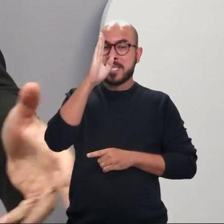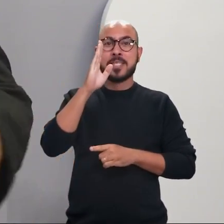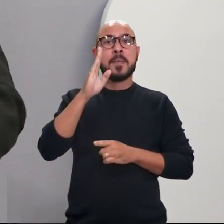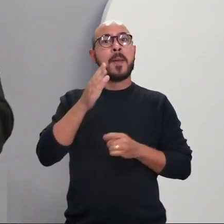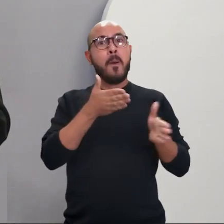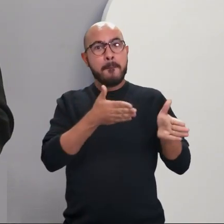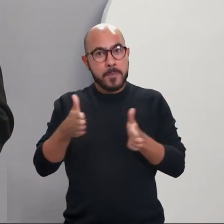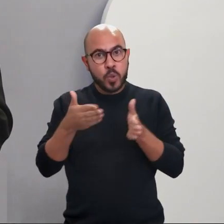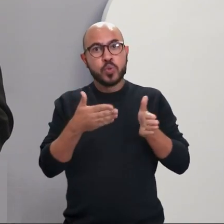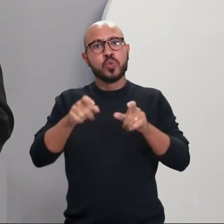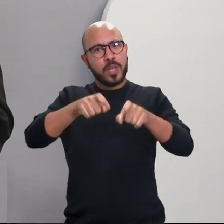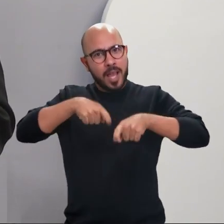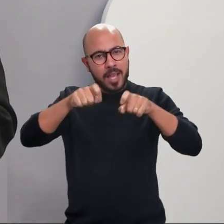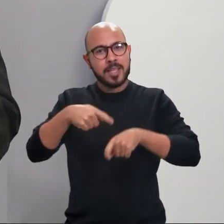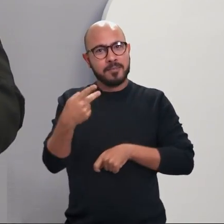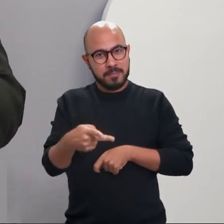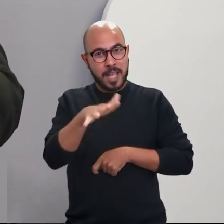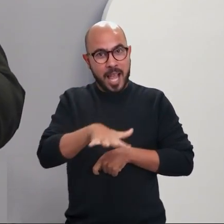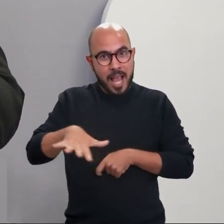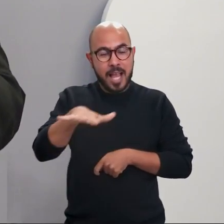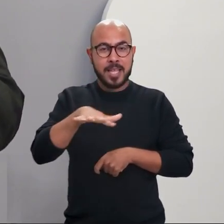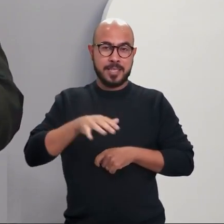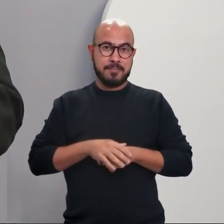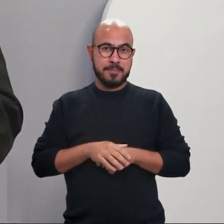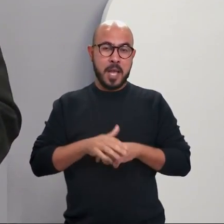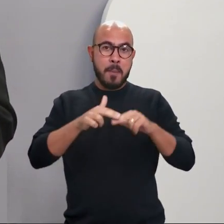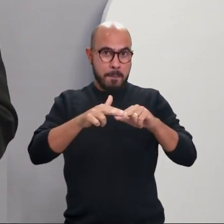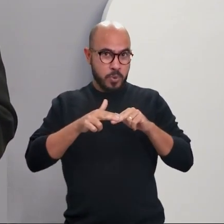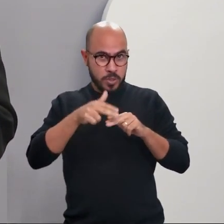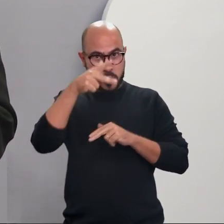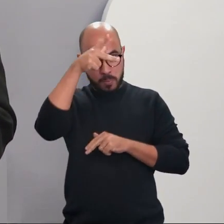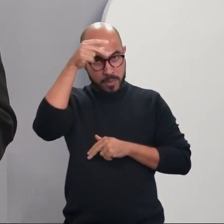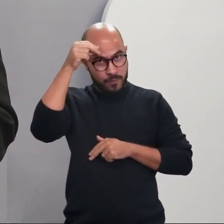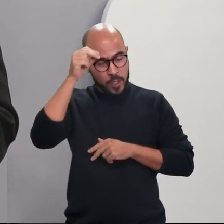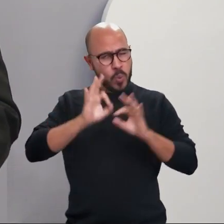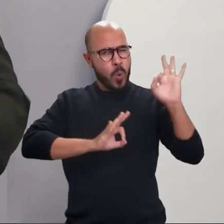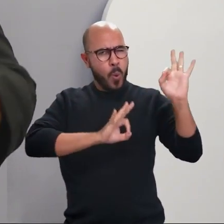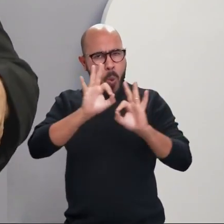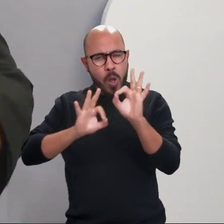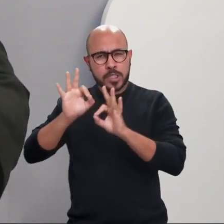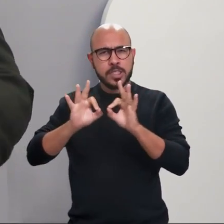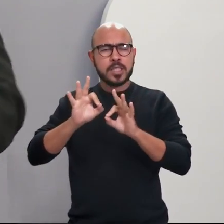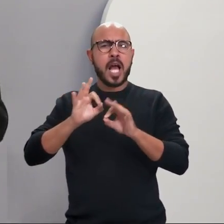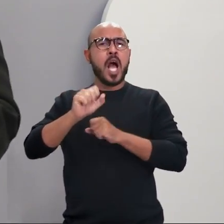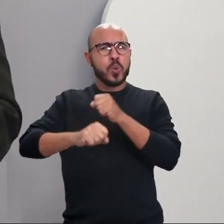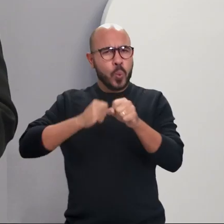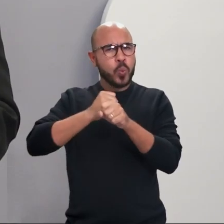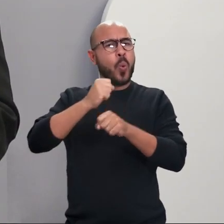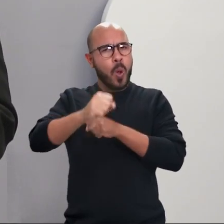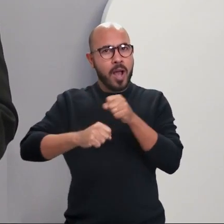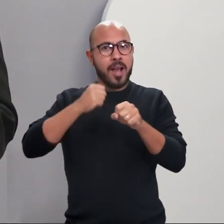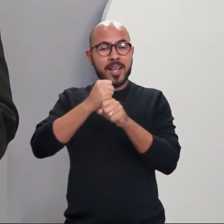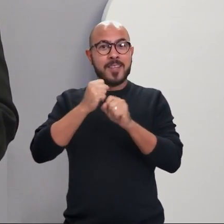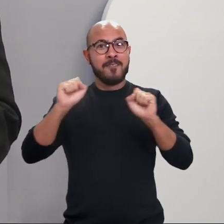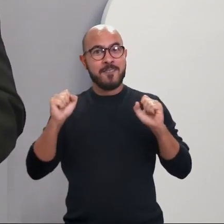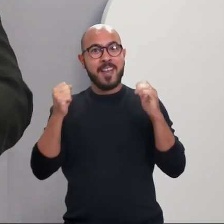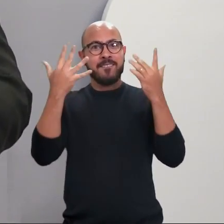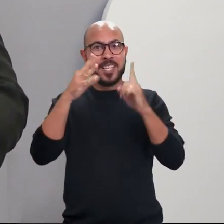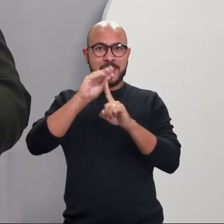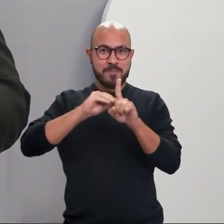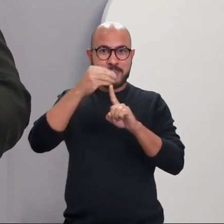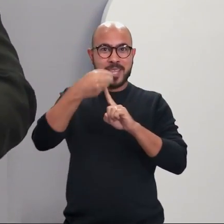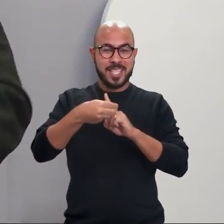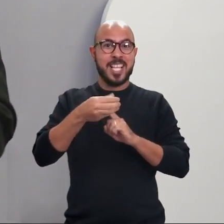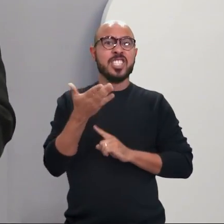devido à farta produção da fruta, a administração municipal realiza a Festa da Banana, evento que já está na